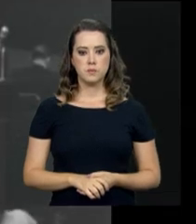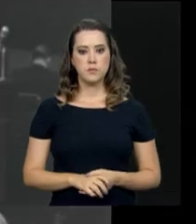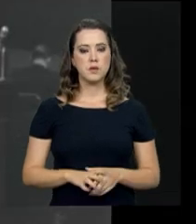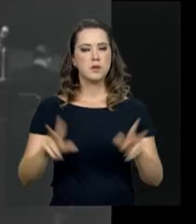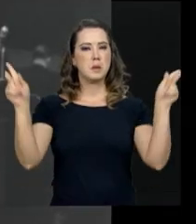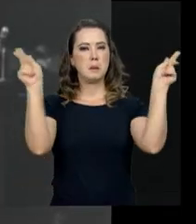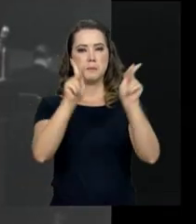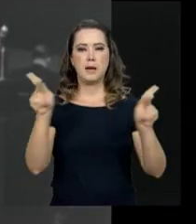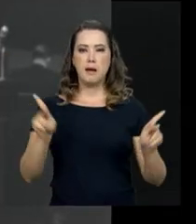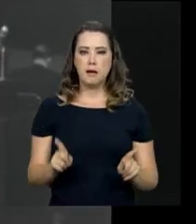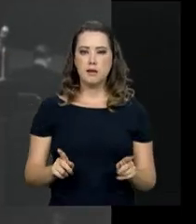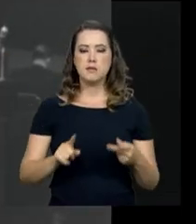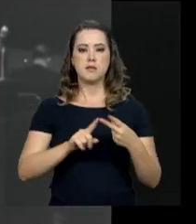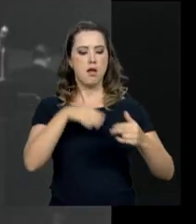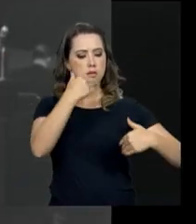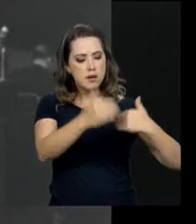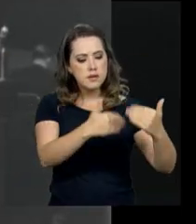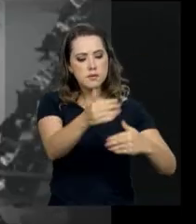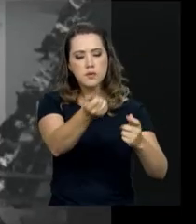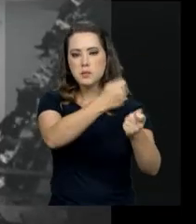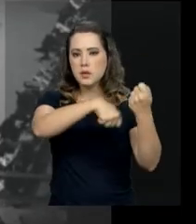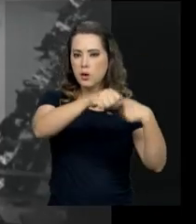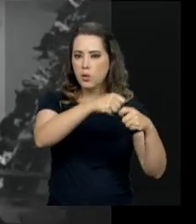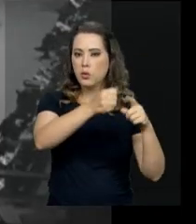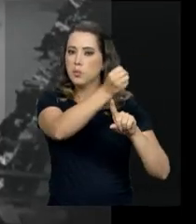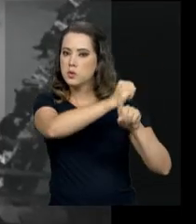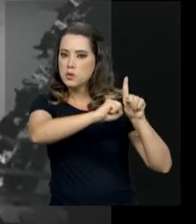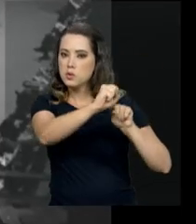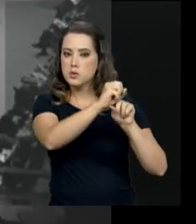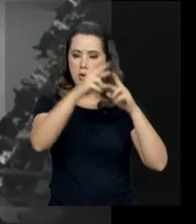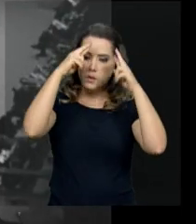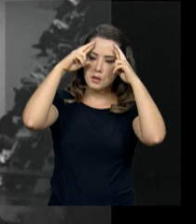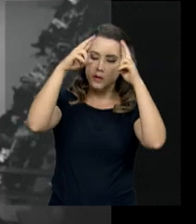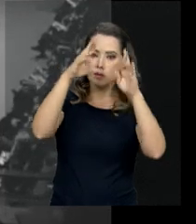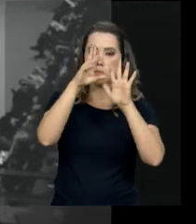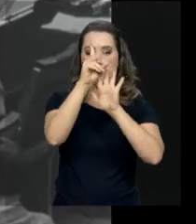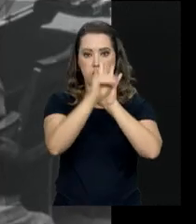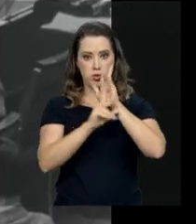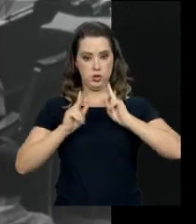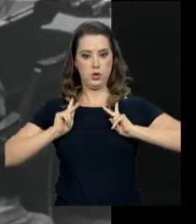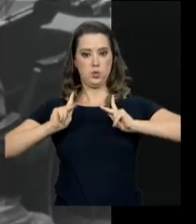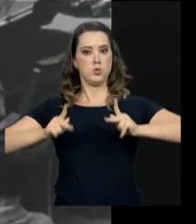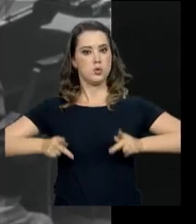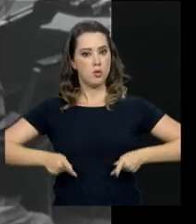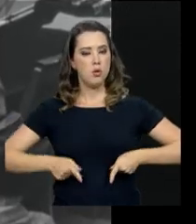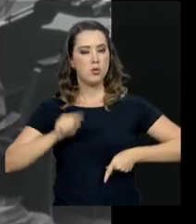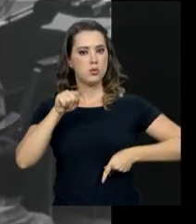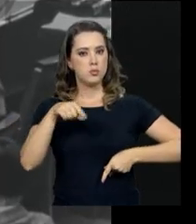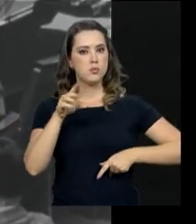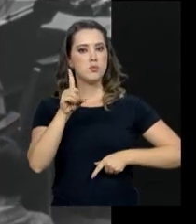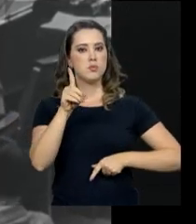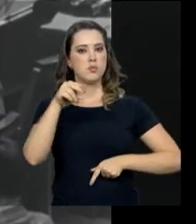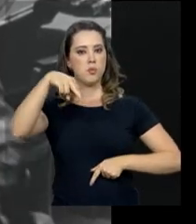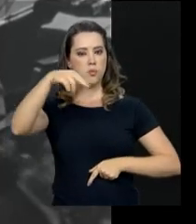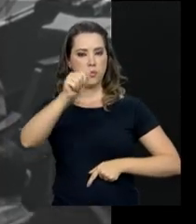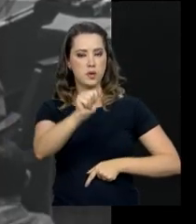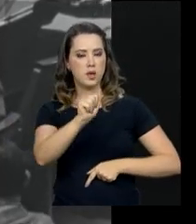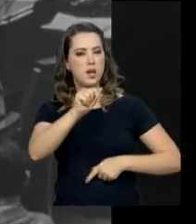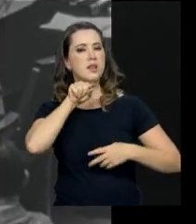Paz, desenvolvimento econômico e social, respeito aos direitos humanos. O DNA da ONU foi o